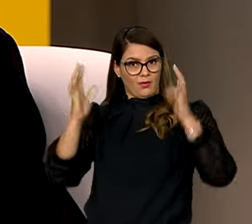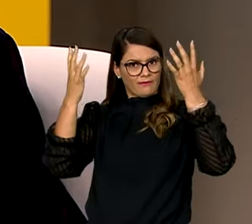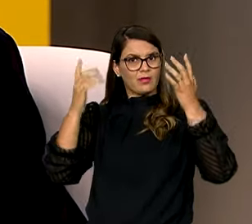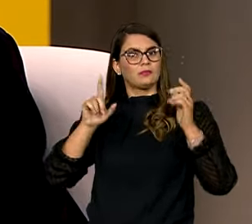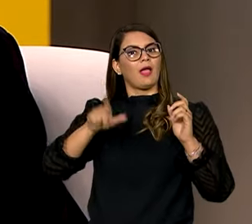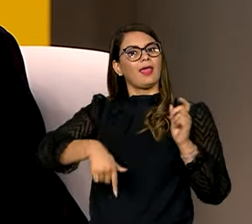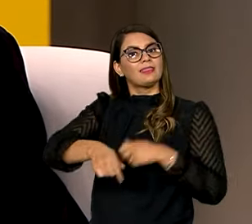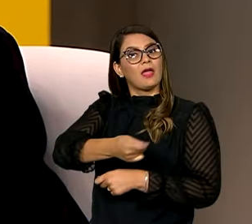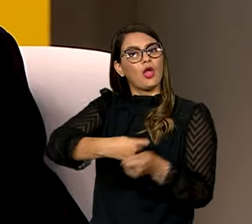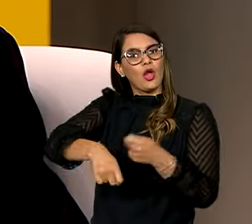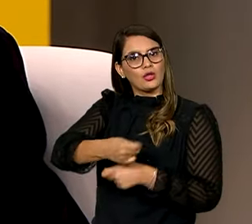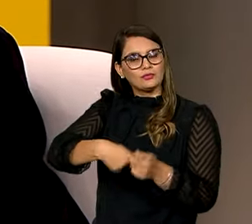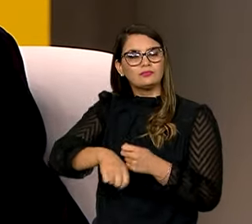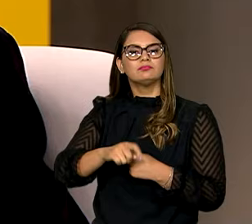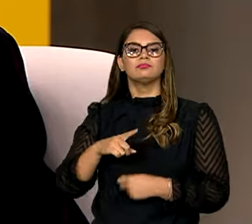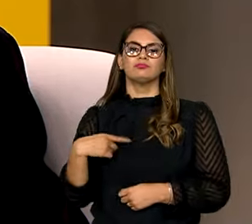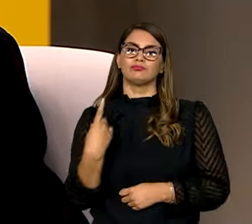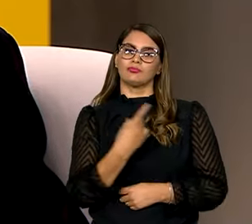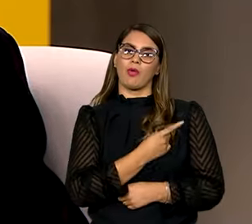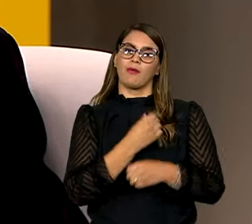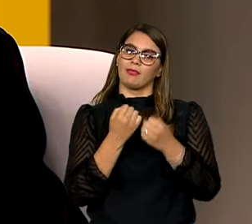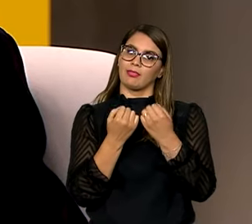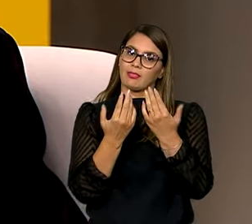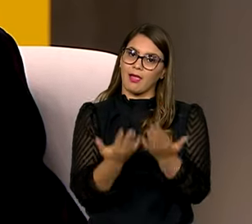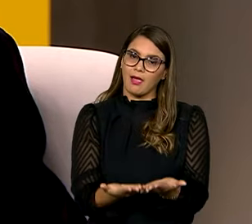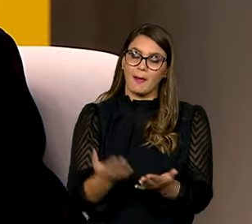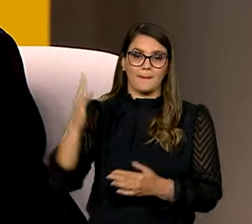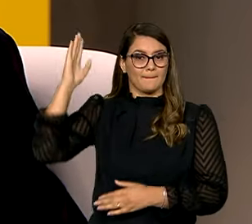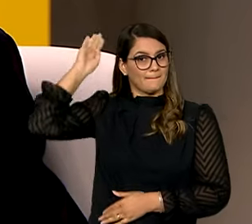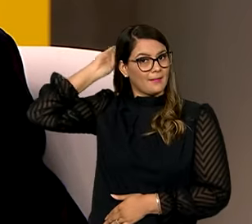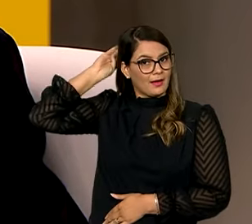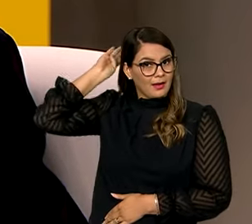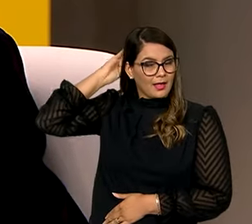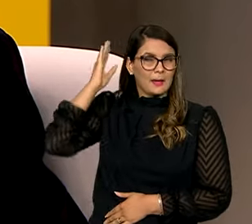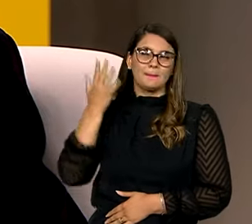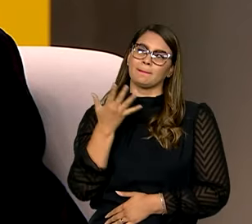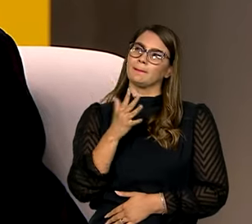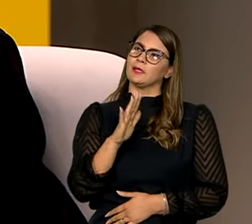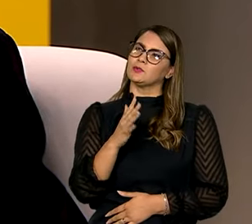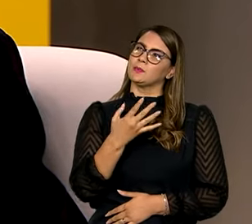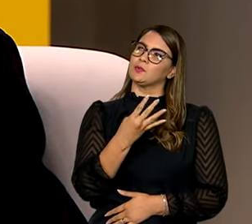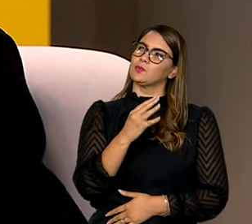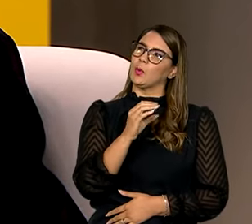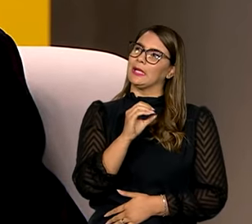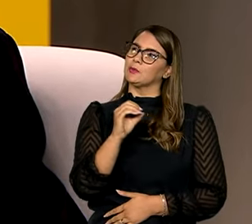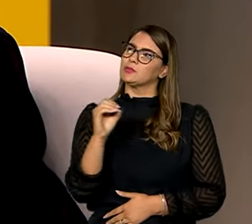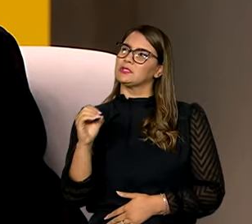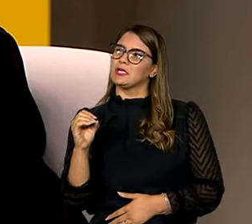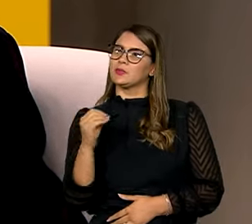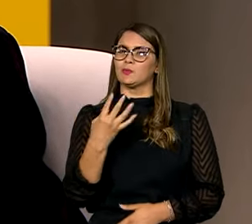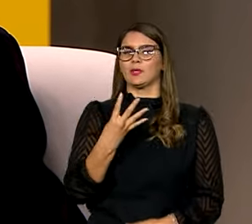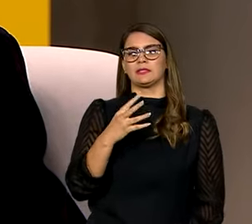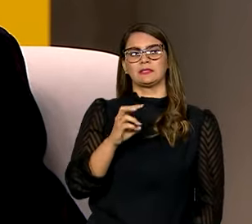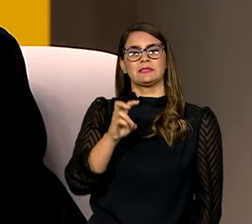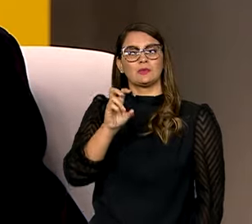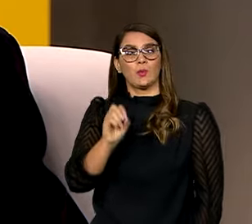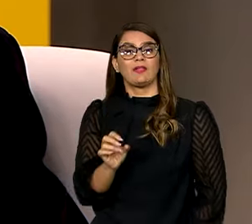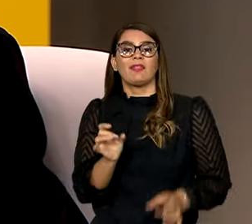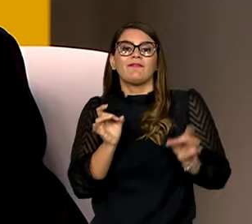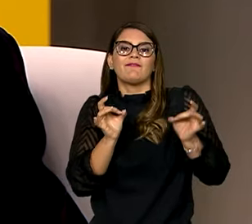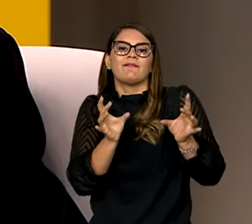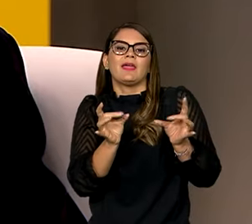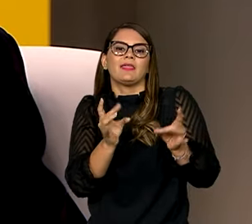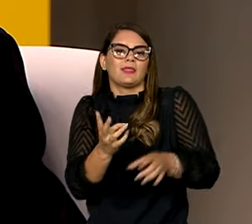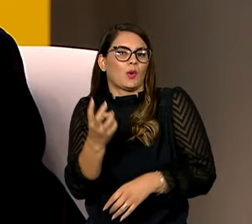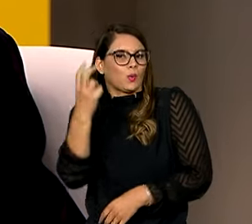de negócios. Nós estamos levando para Belém cerca de 400 a 450 vendedores de